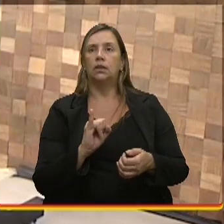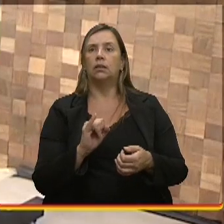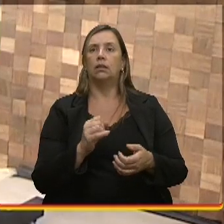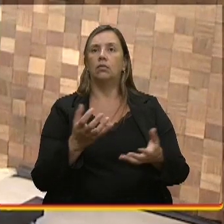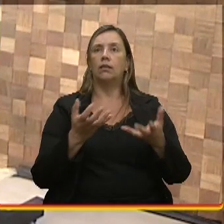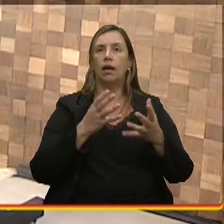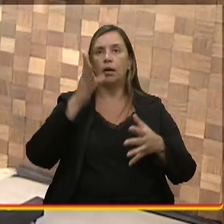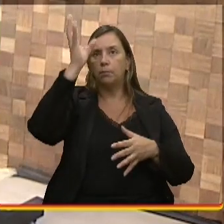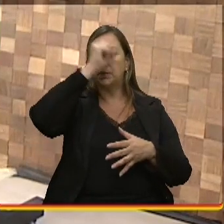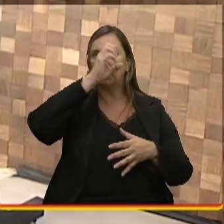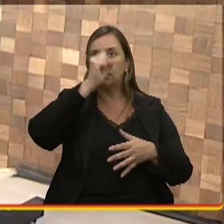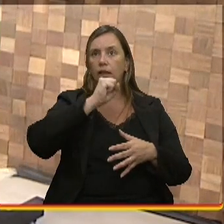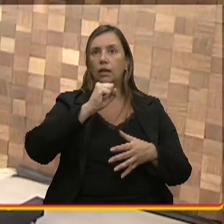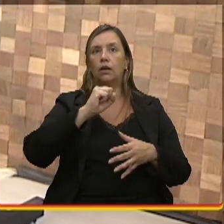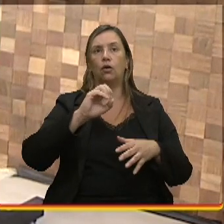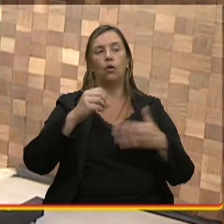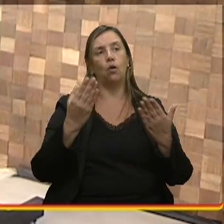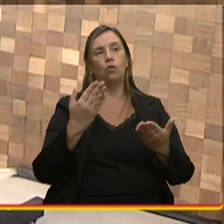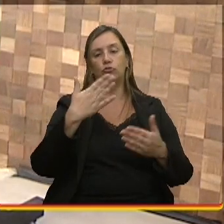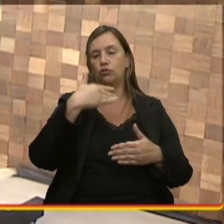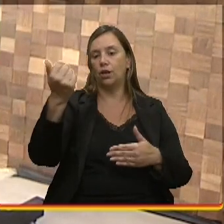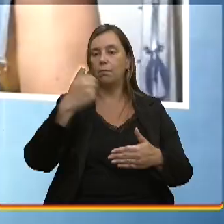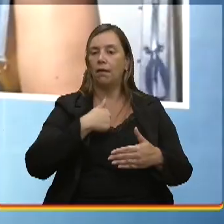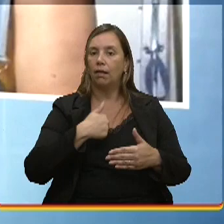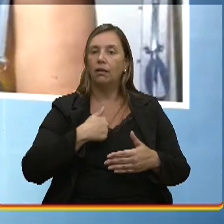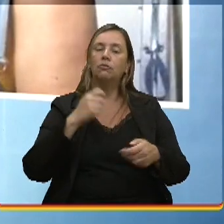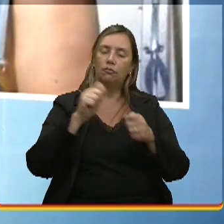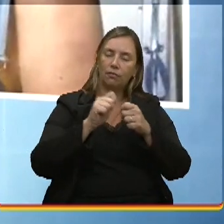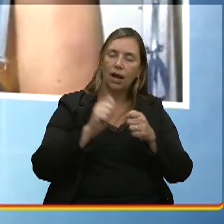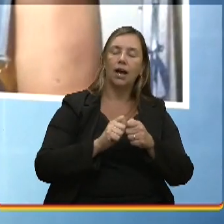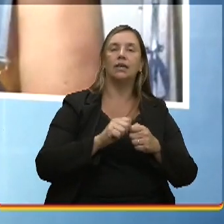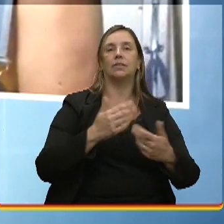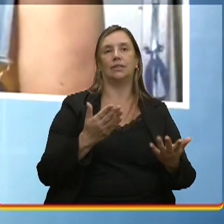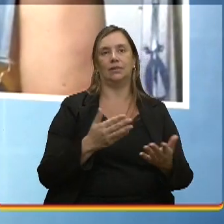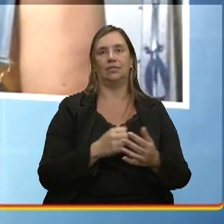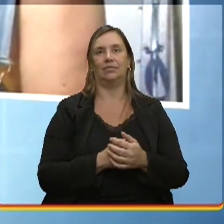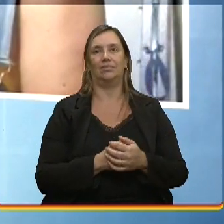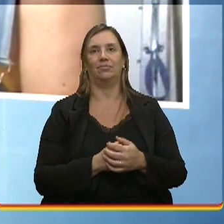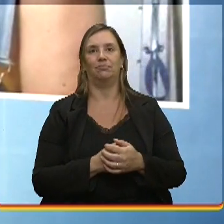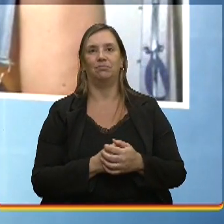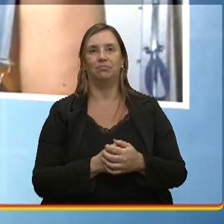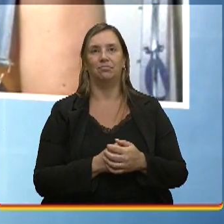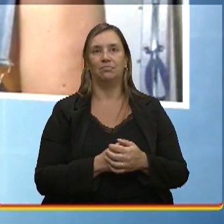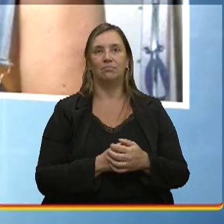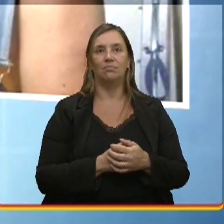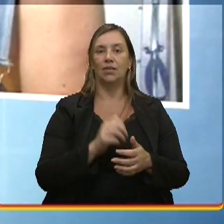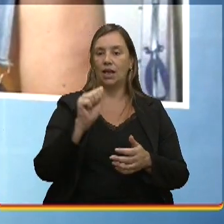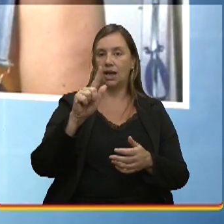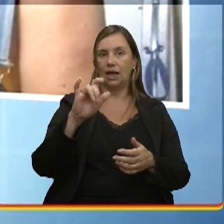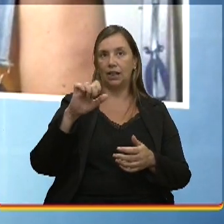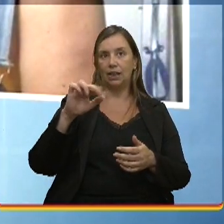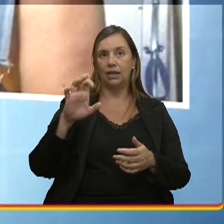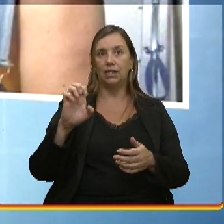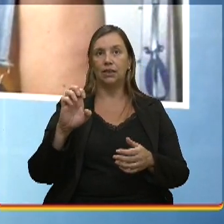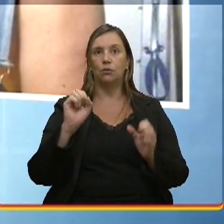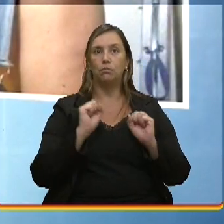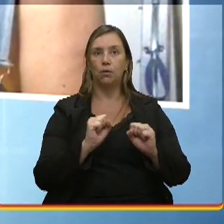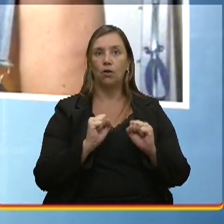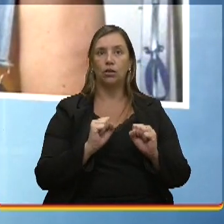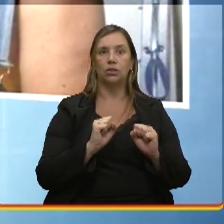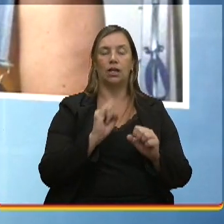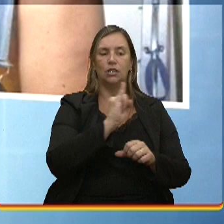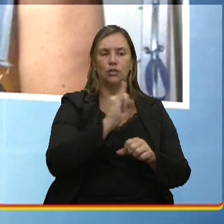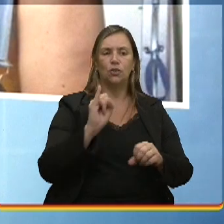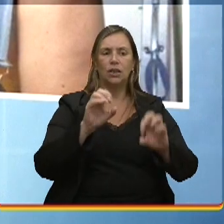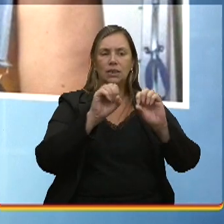fazer, pode me chamar daí, chama a Aline, chama a Aline, mas a Aline pode ir, não, a Aline tem que ser uma instrutora, a Aline